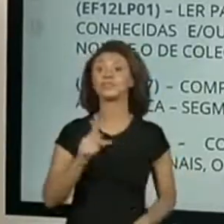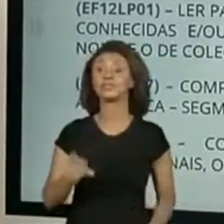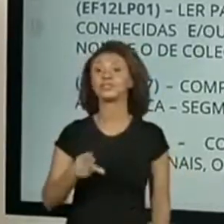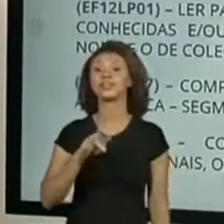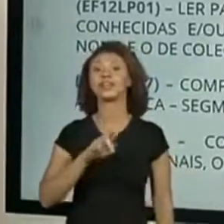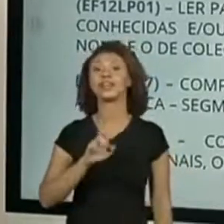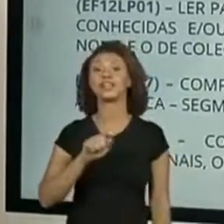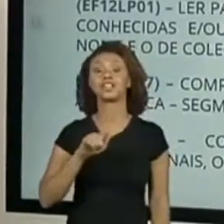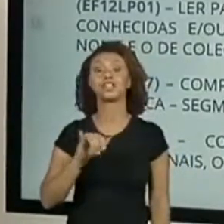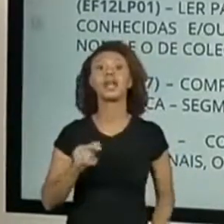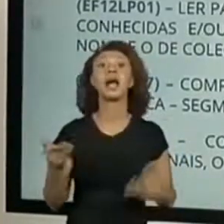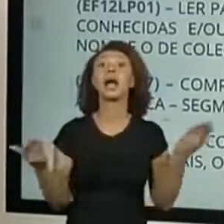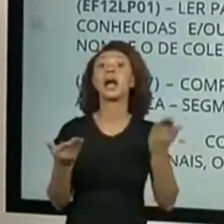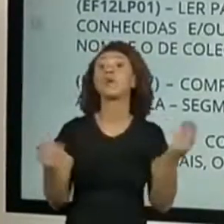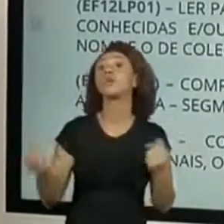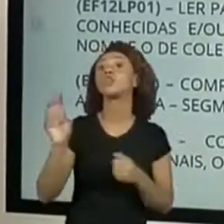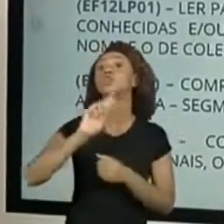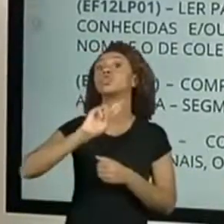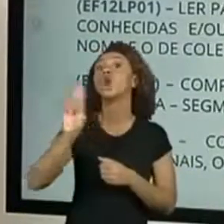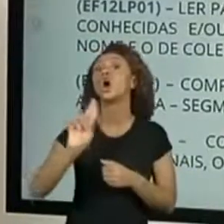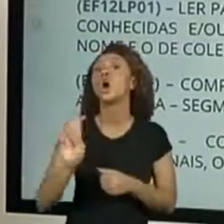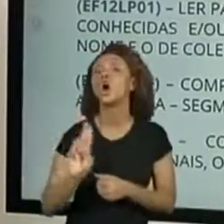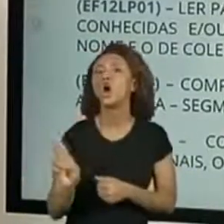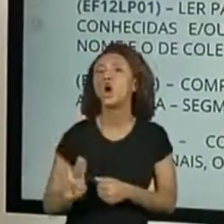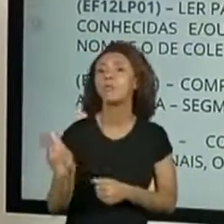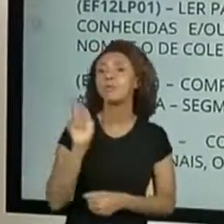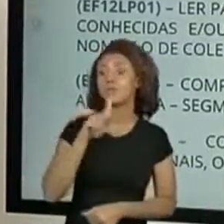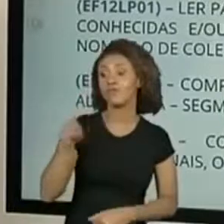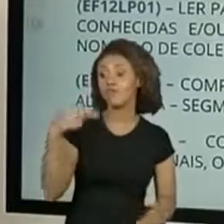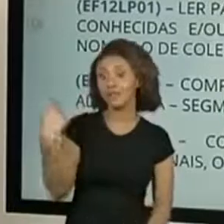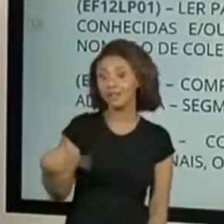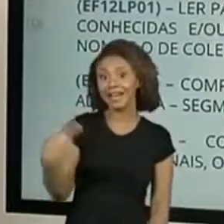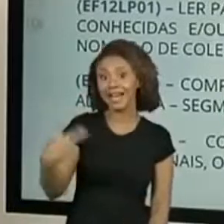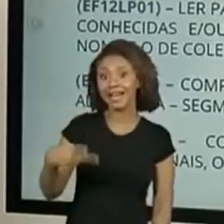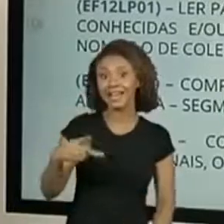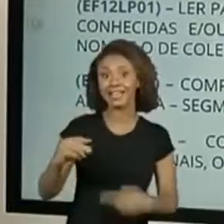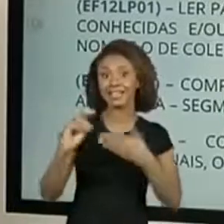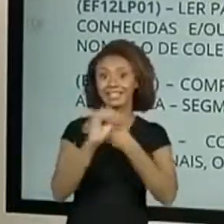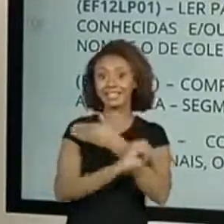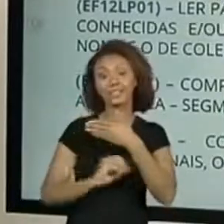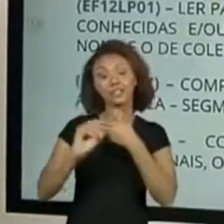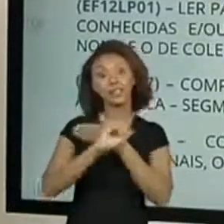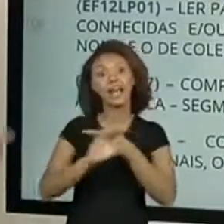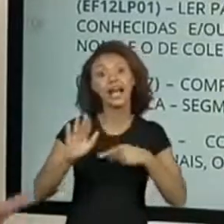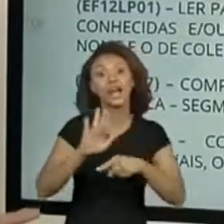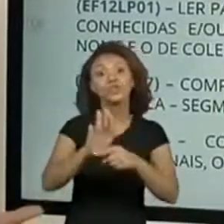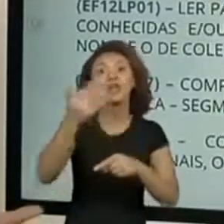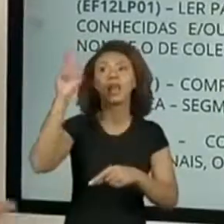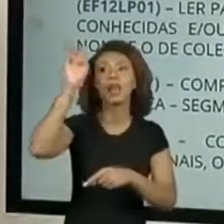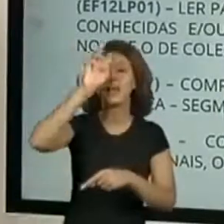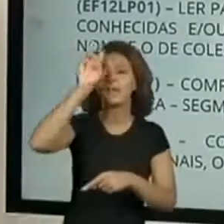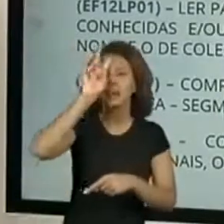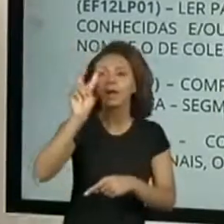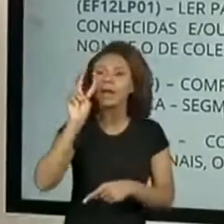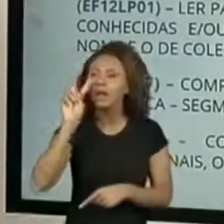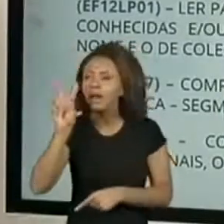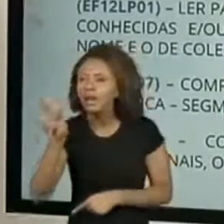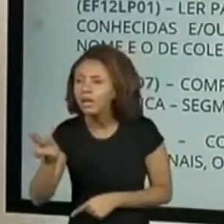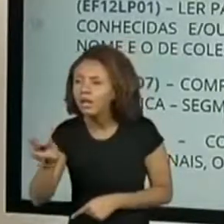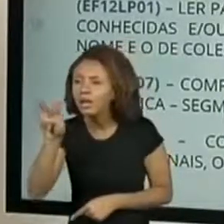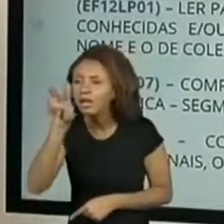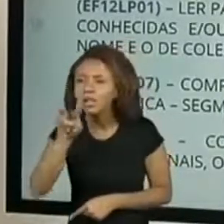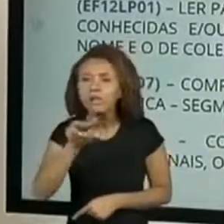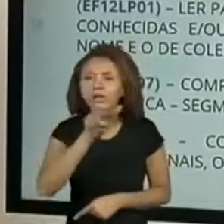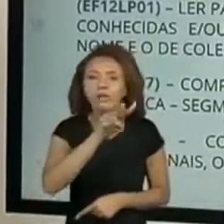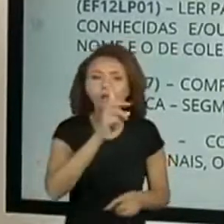lista dos nomes dos professores do Centro de Mídias, porque vai sempre servir de referência aí para vocês, tanto na leitura como na